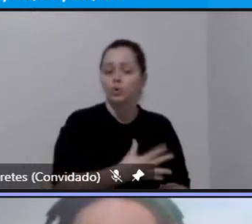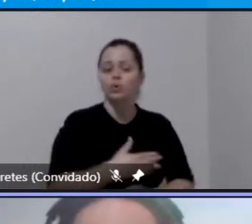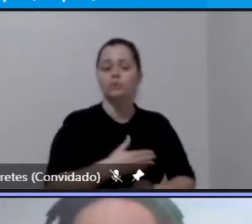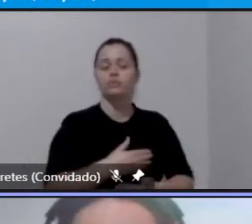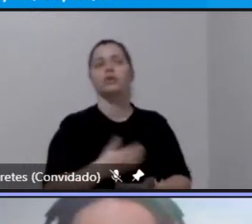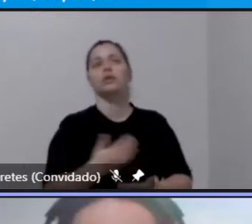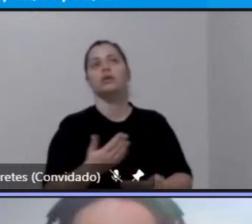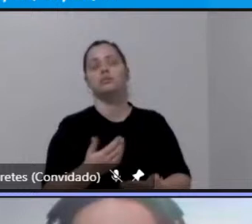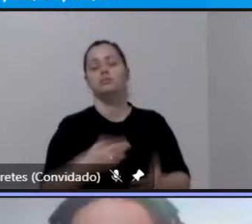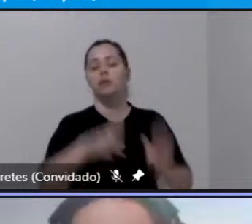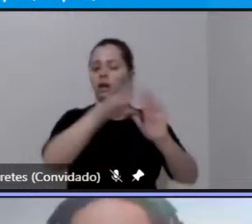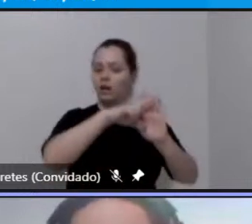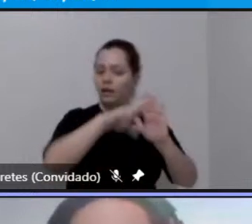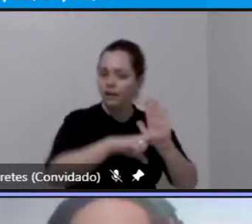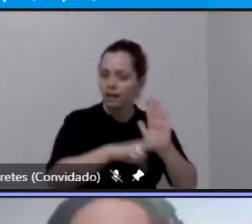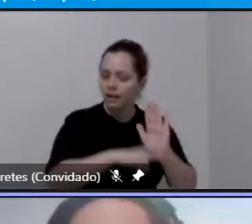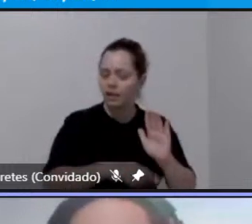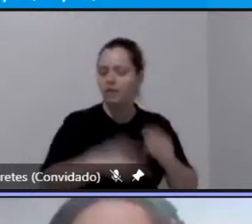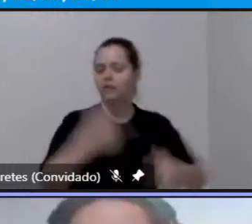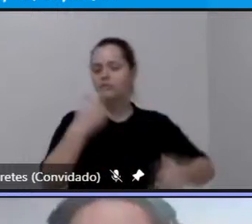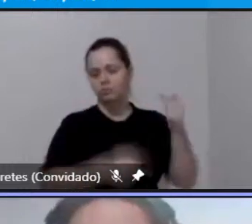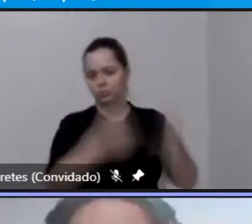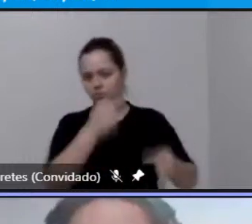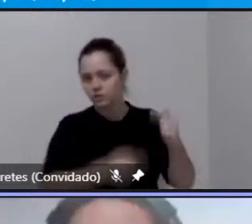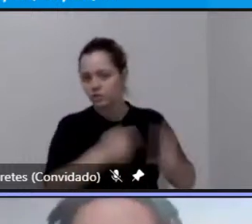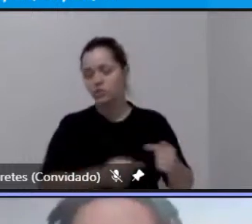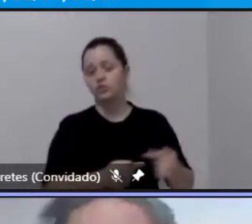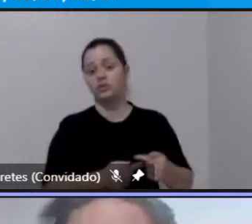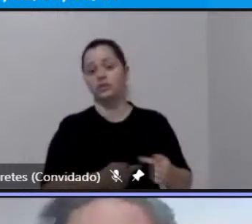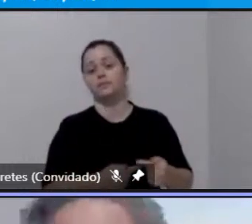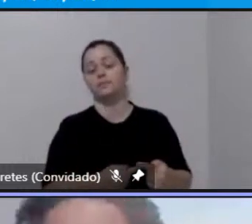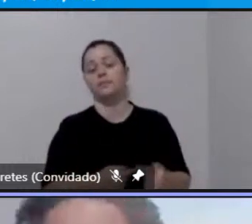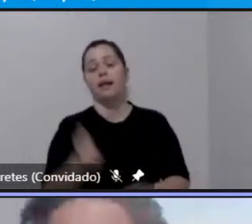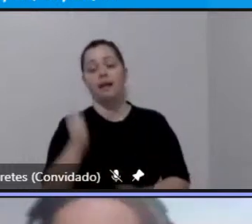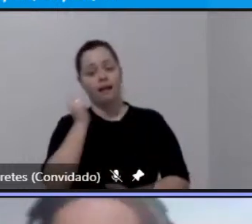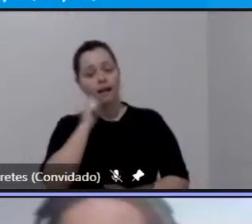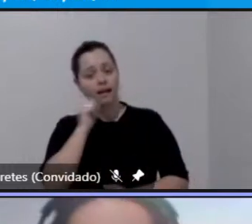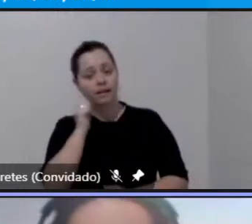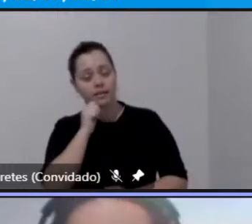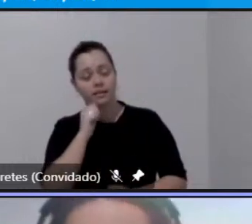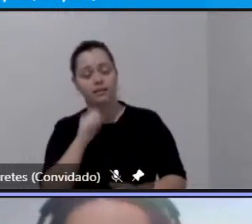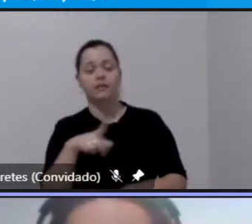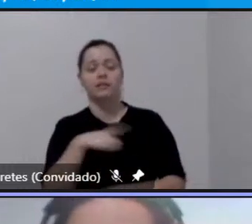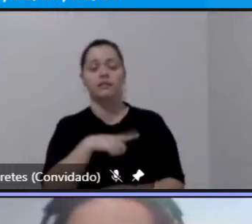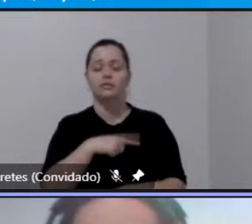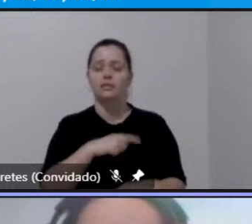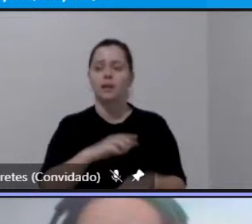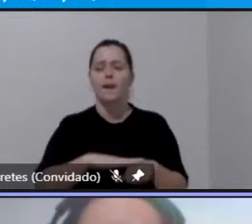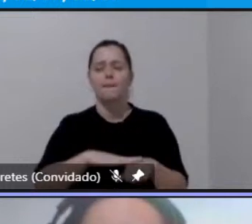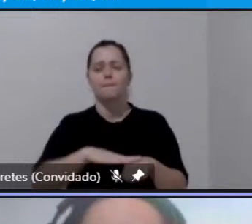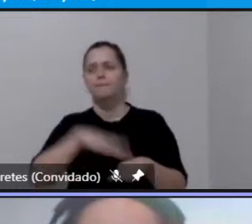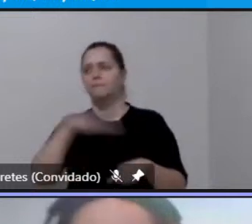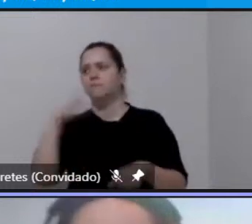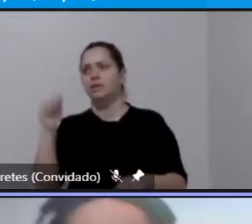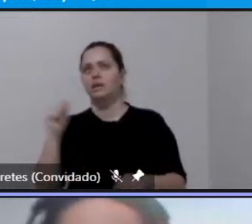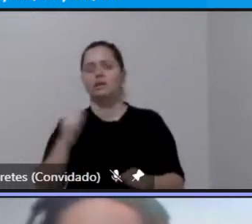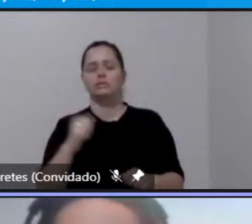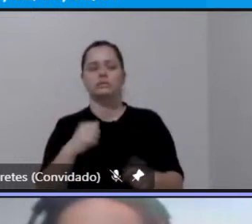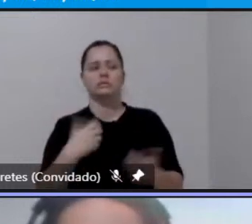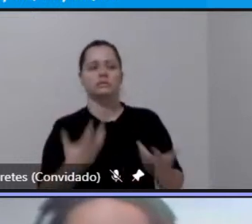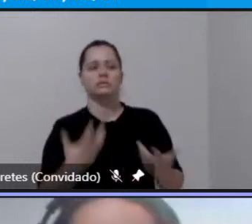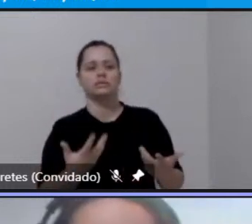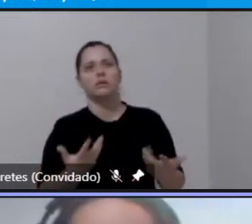reformulação das políticas ainda está mais engessada ainda tanto que